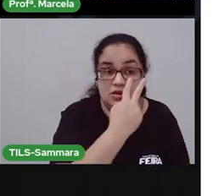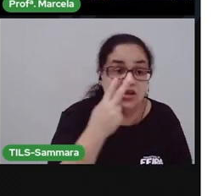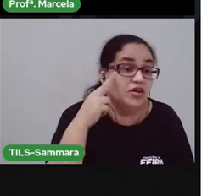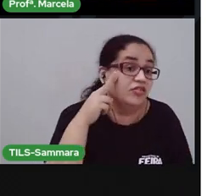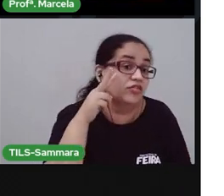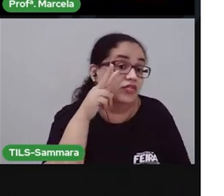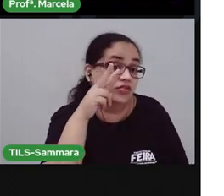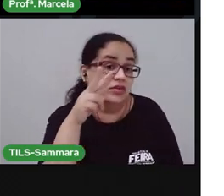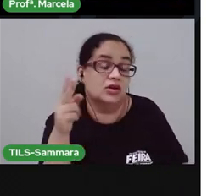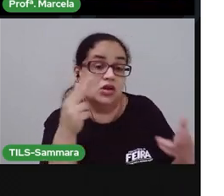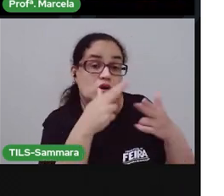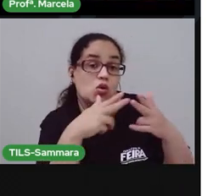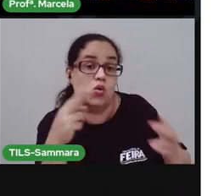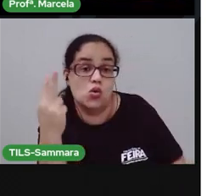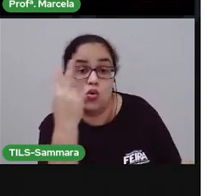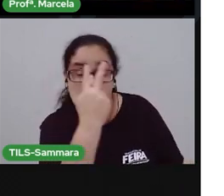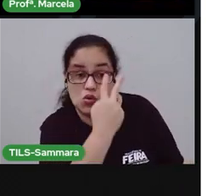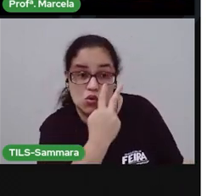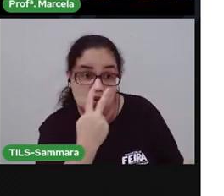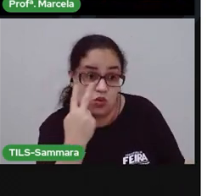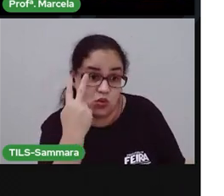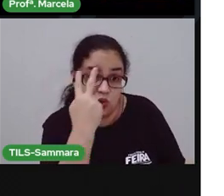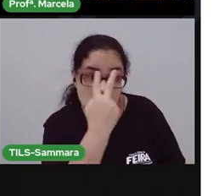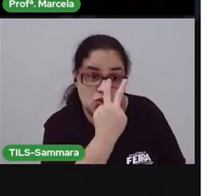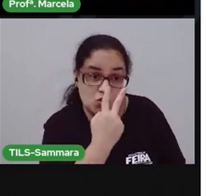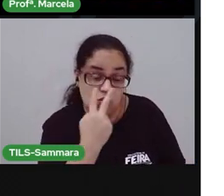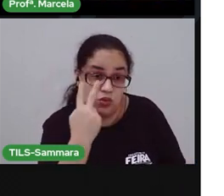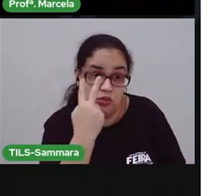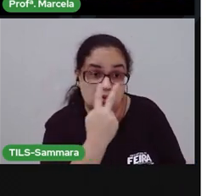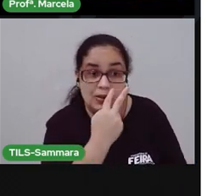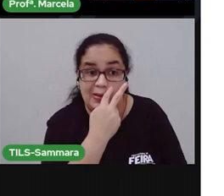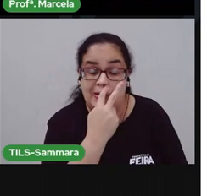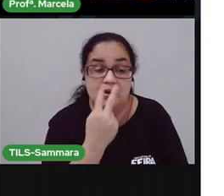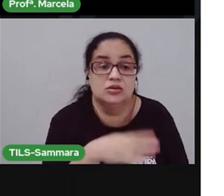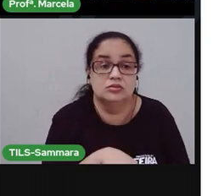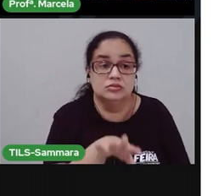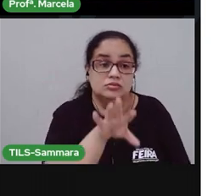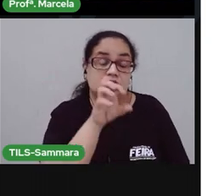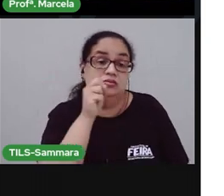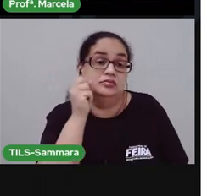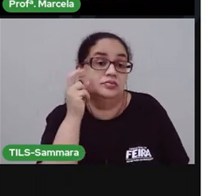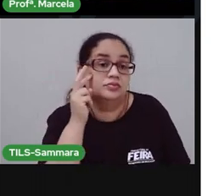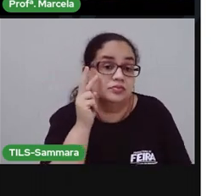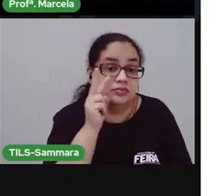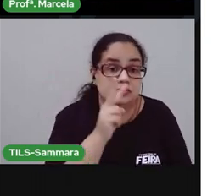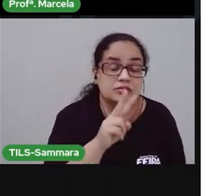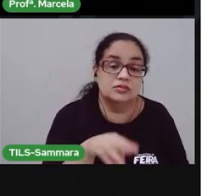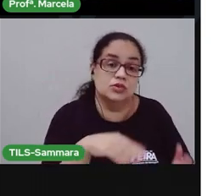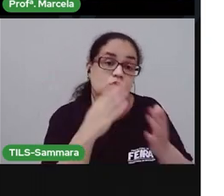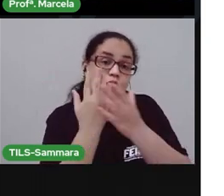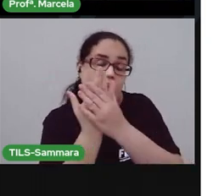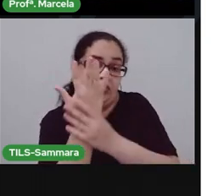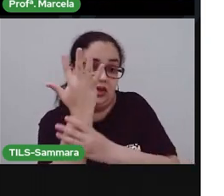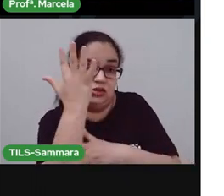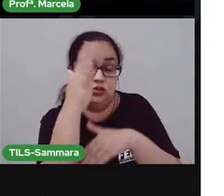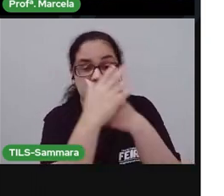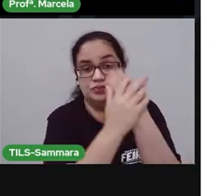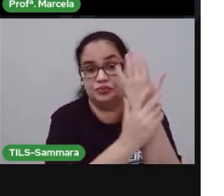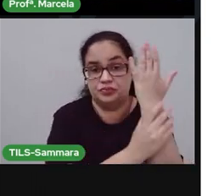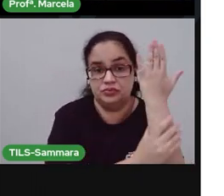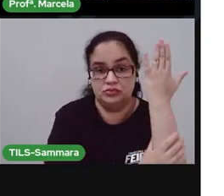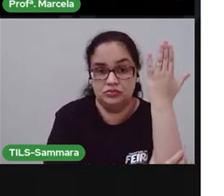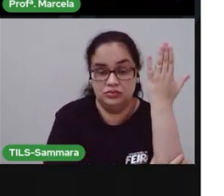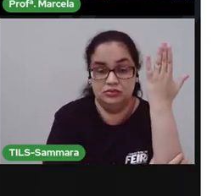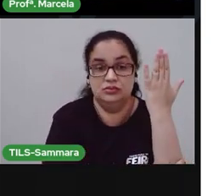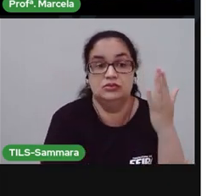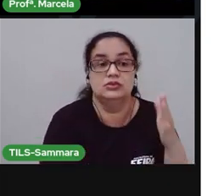coisas. É por meio dos olhos que a gente vê as coisas, tem o sentido da visão. O tato, né?